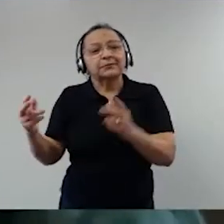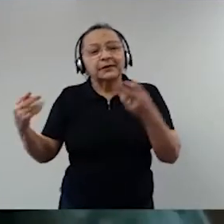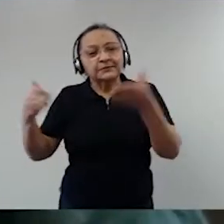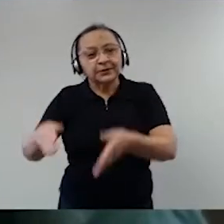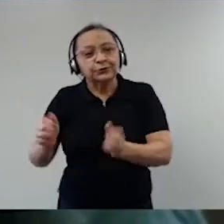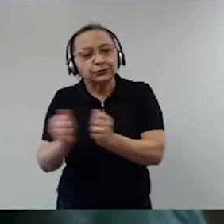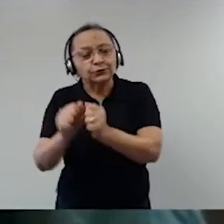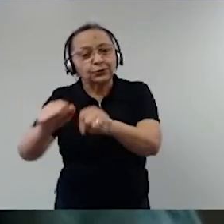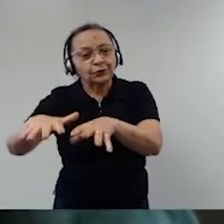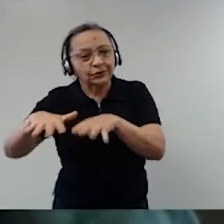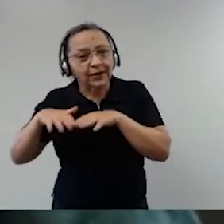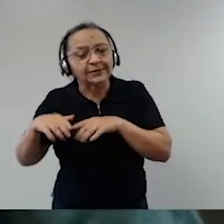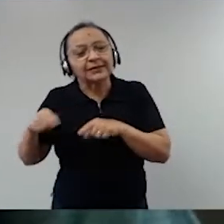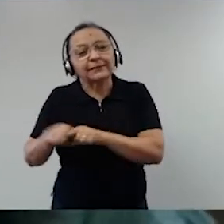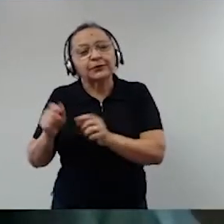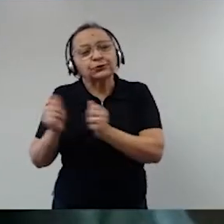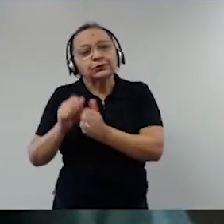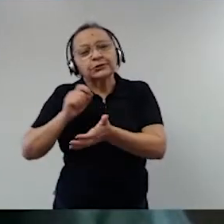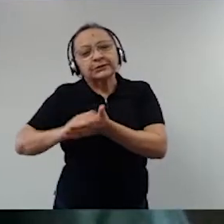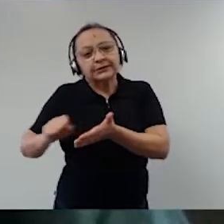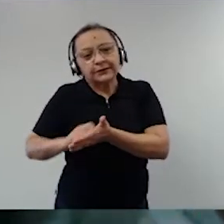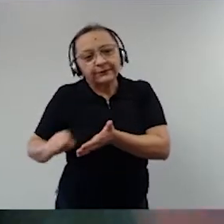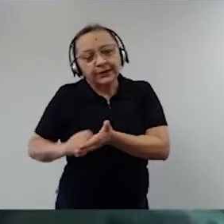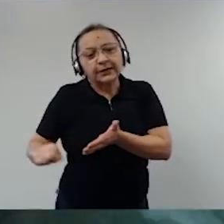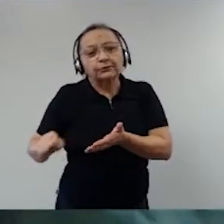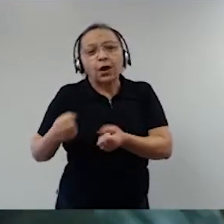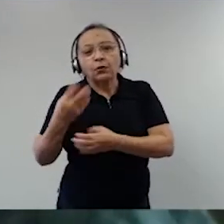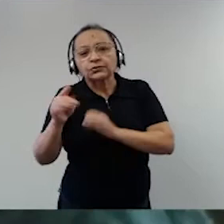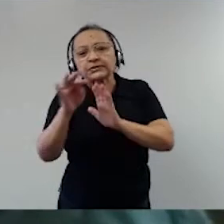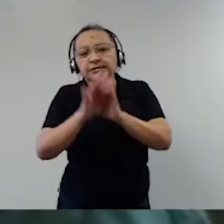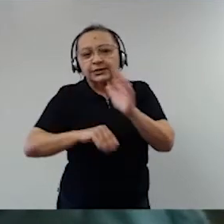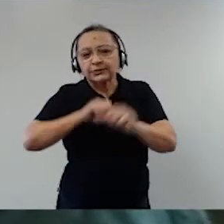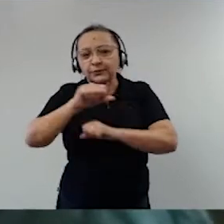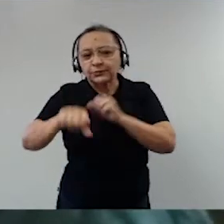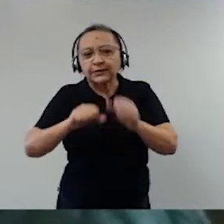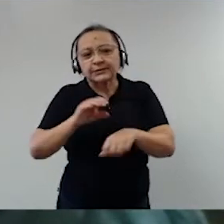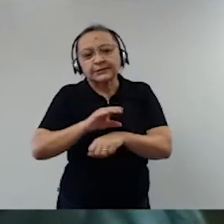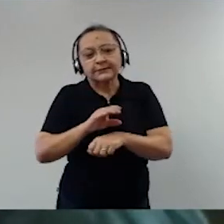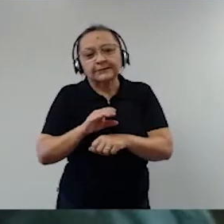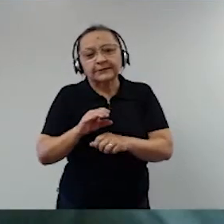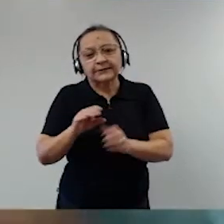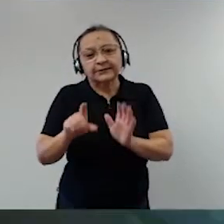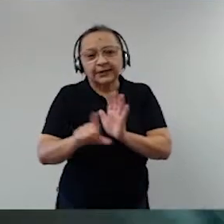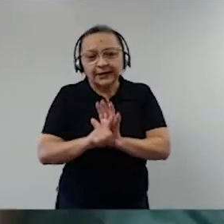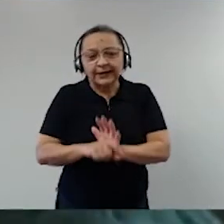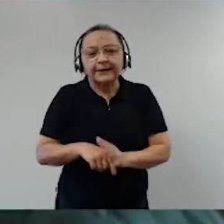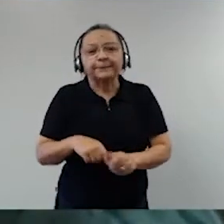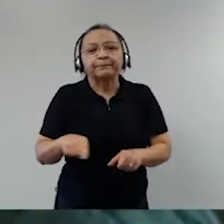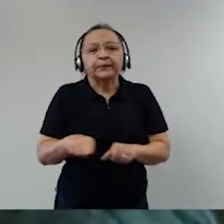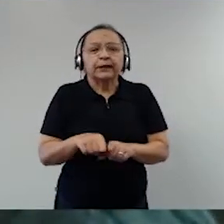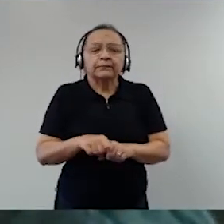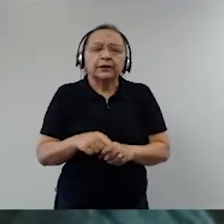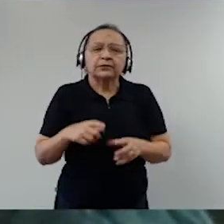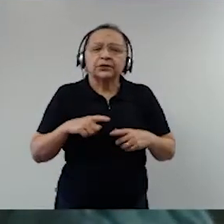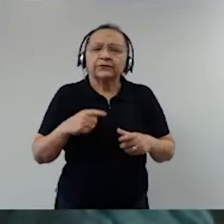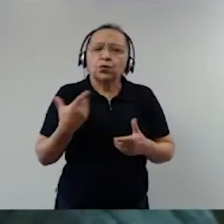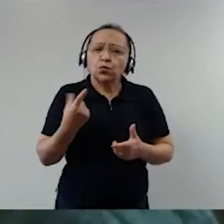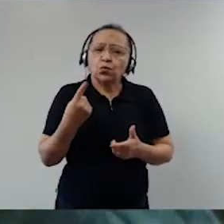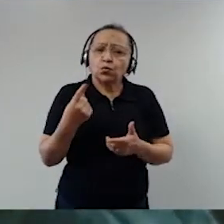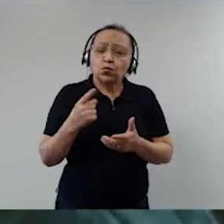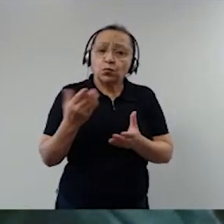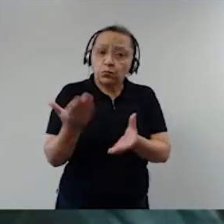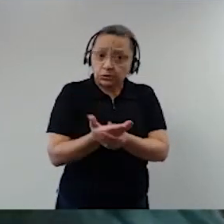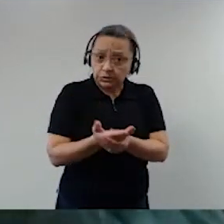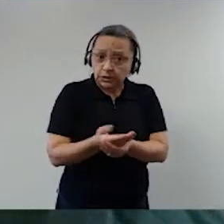da Constituição com o Celso Bastos em 15 volumes, mais de 10 mil páginas.